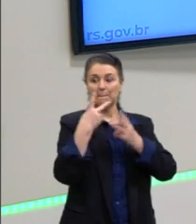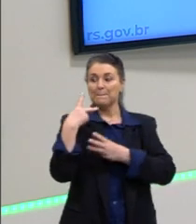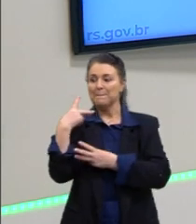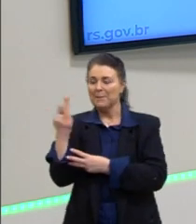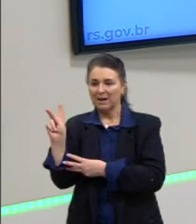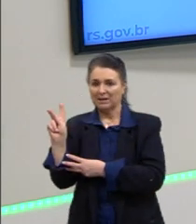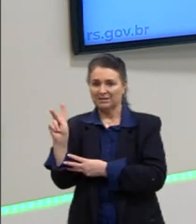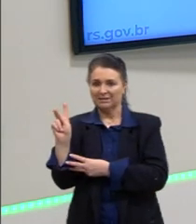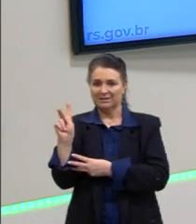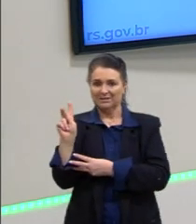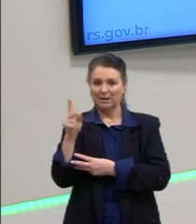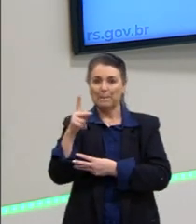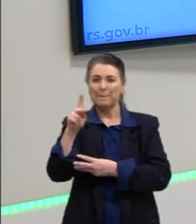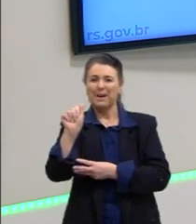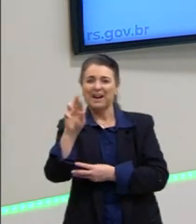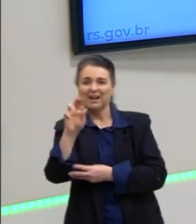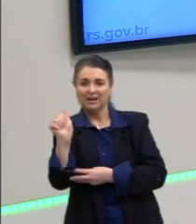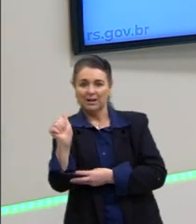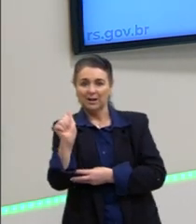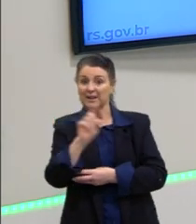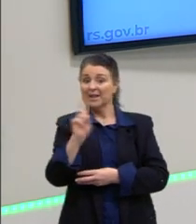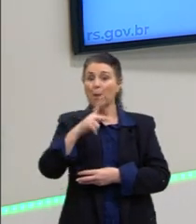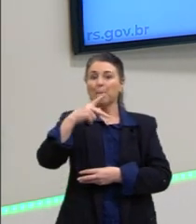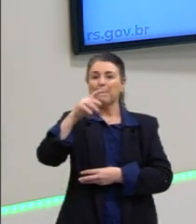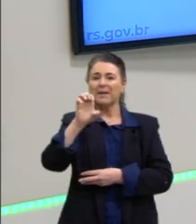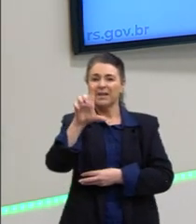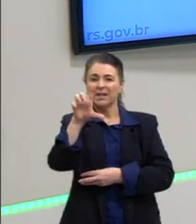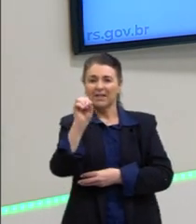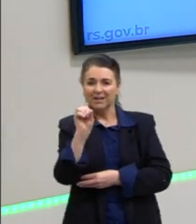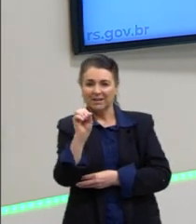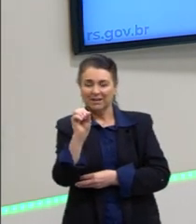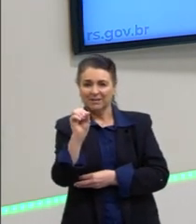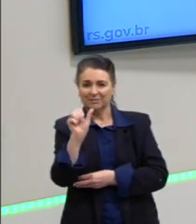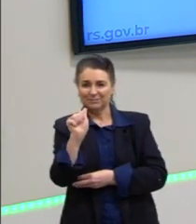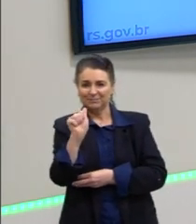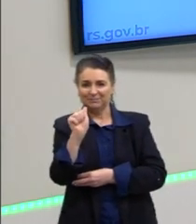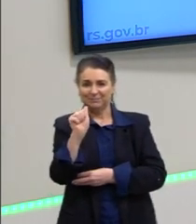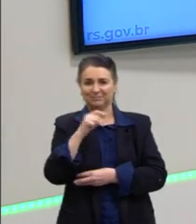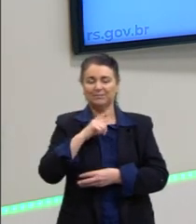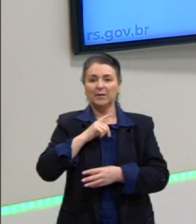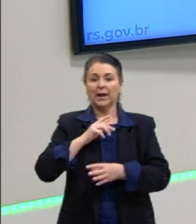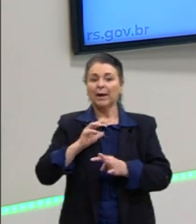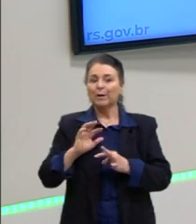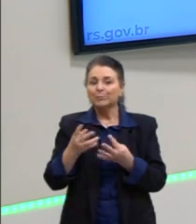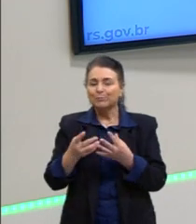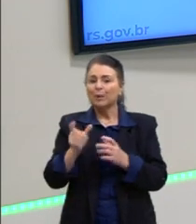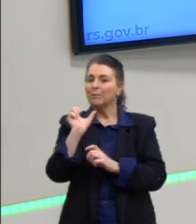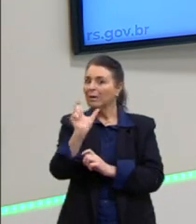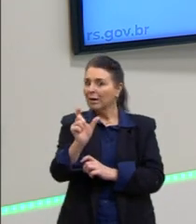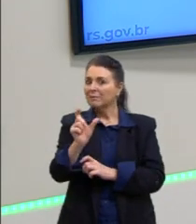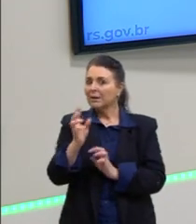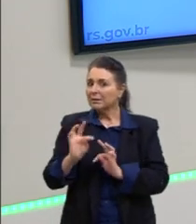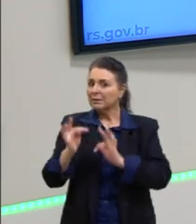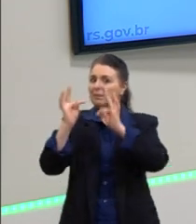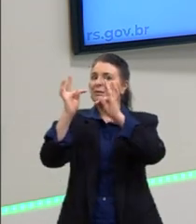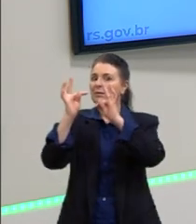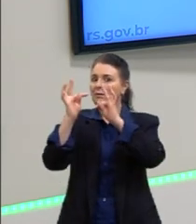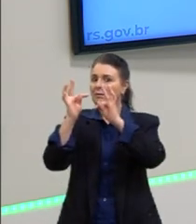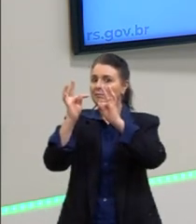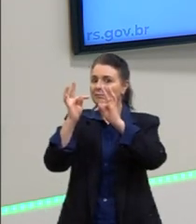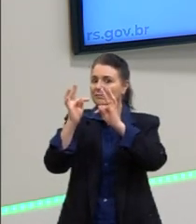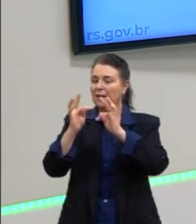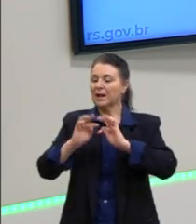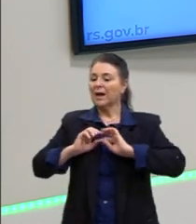massas e não pelas massas. É alguém, é um clênio técnico que num estúdio produz aquilo que deve ser